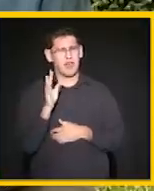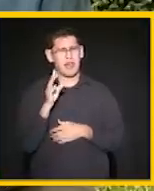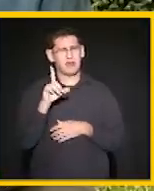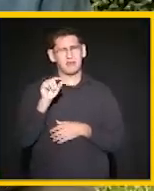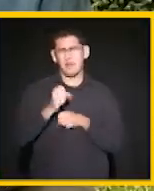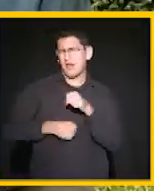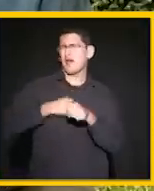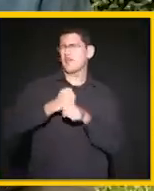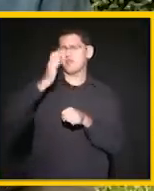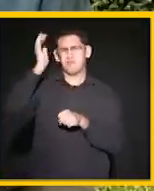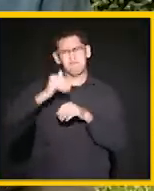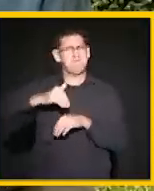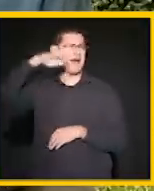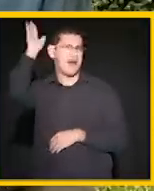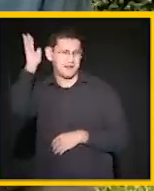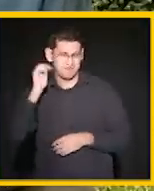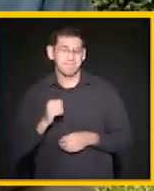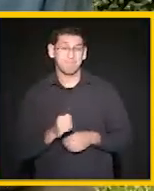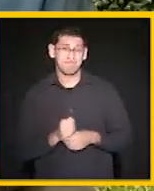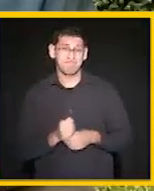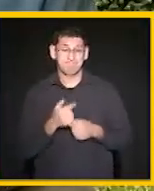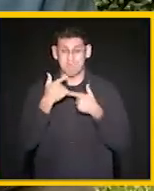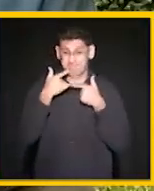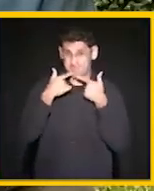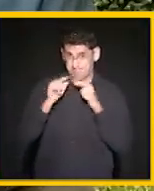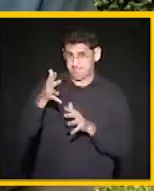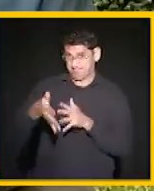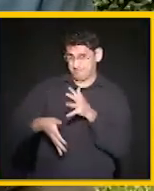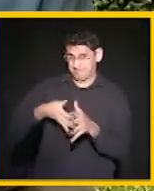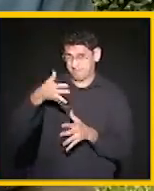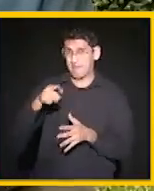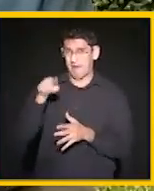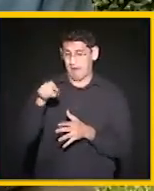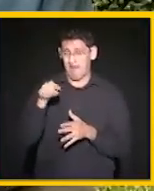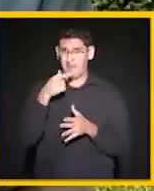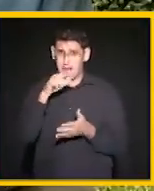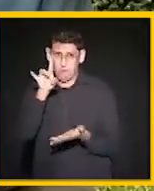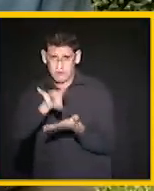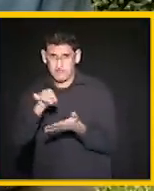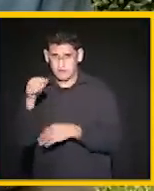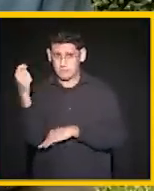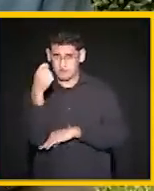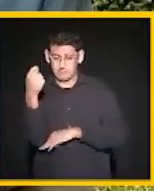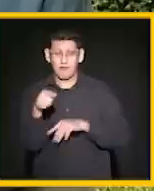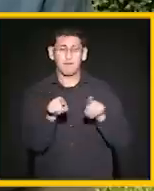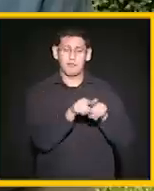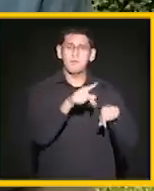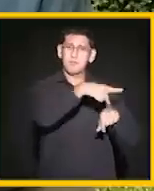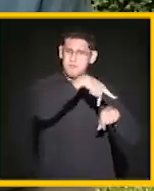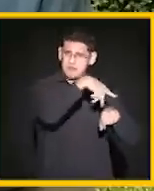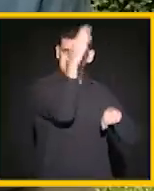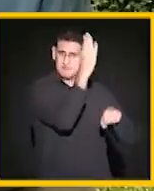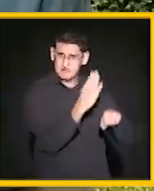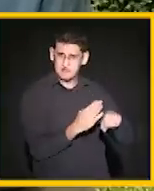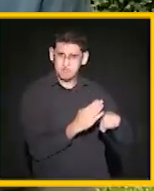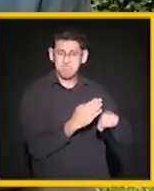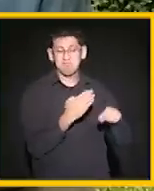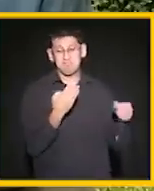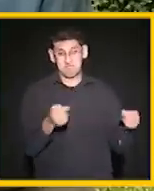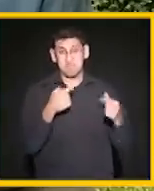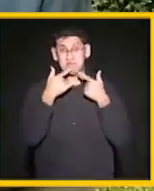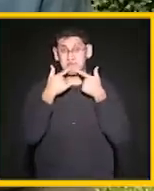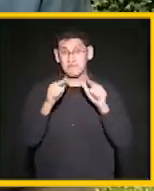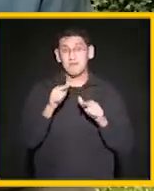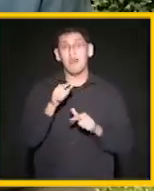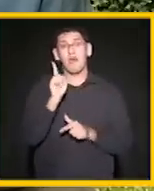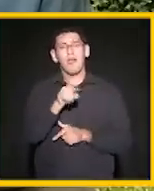há uma experiência muito grande. E a Libras hoje, por ser uma língua oficial tanto no Rio Grande do Sul como no país, ela é um conhecimento